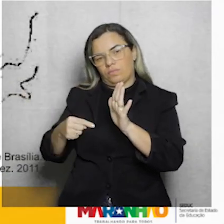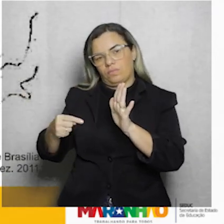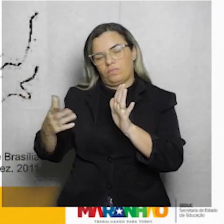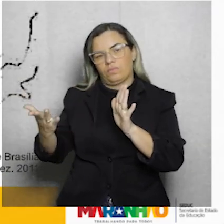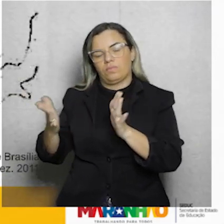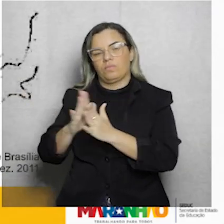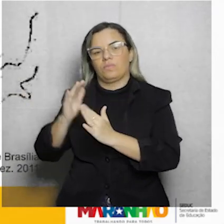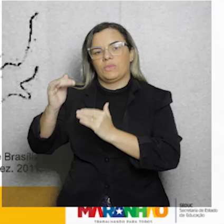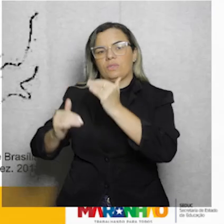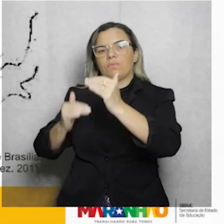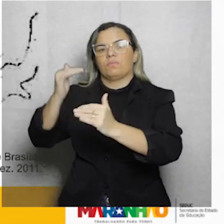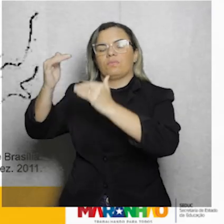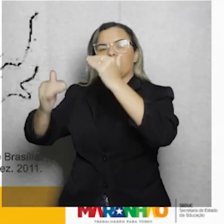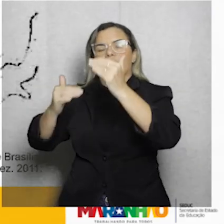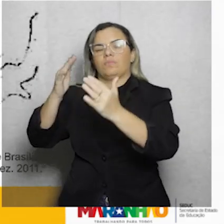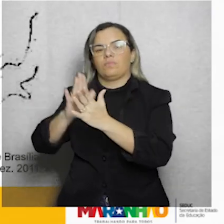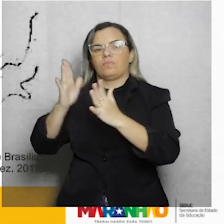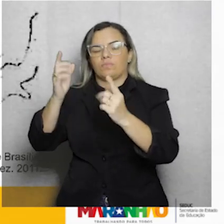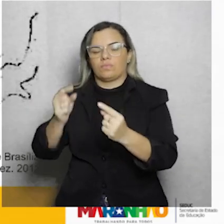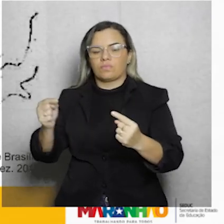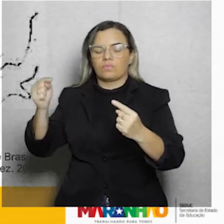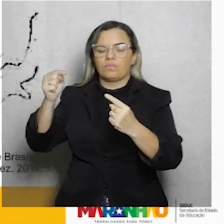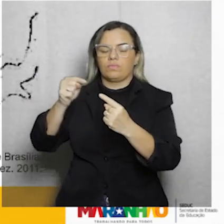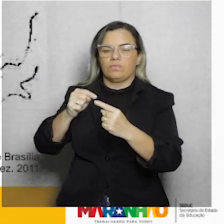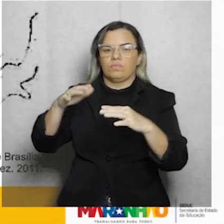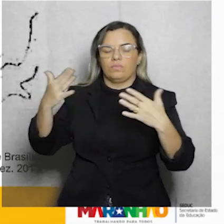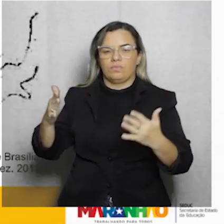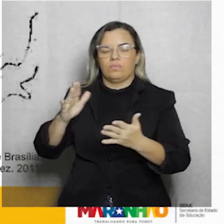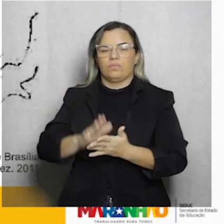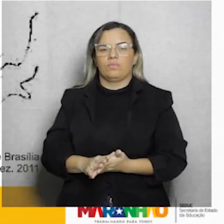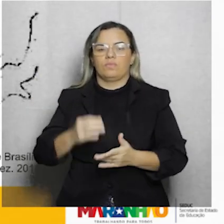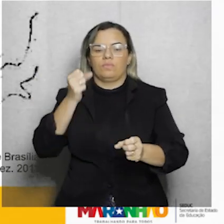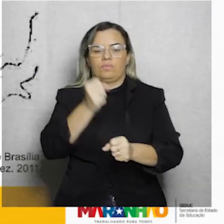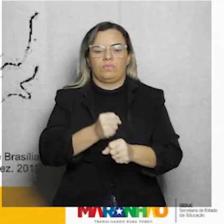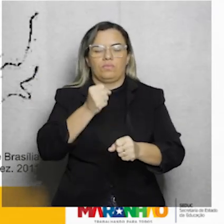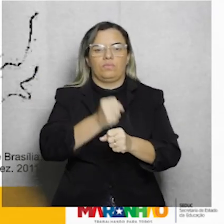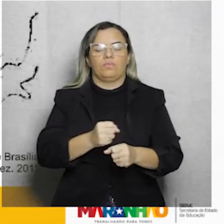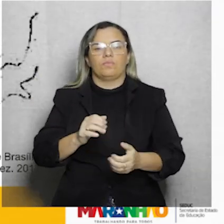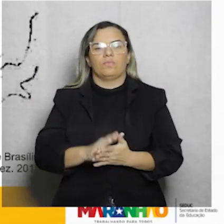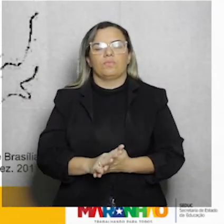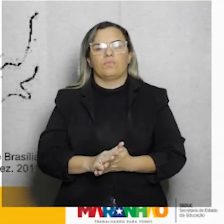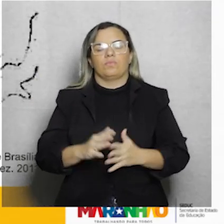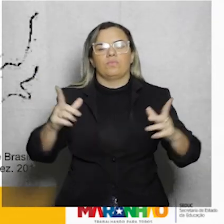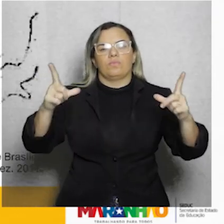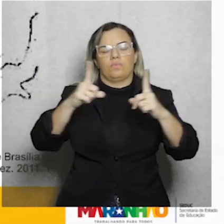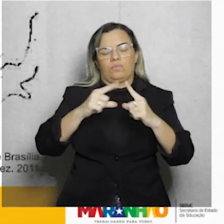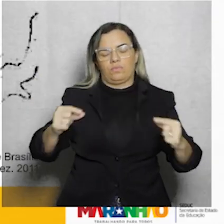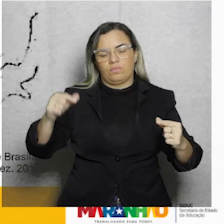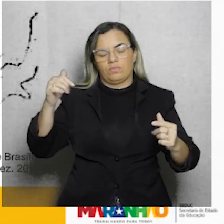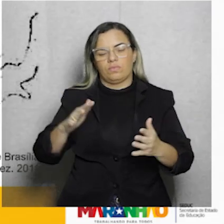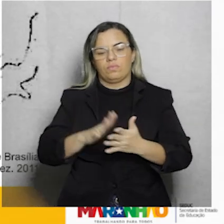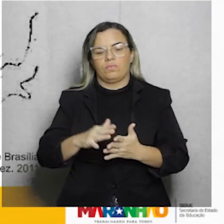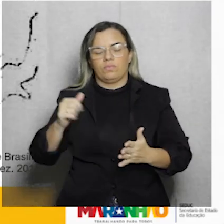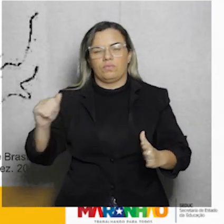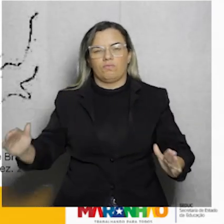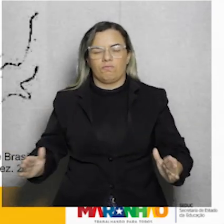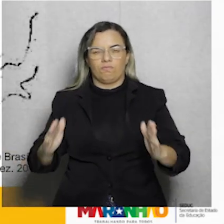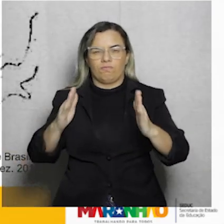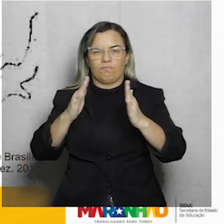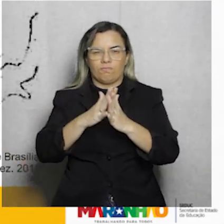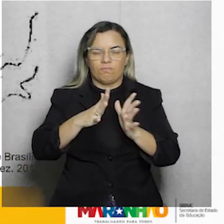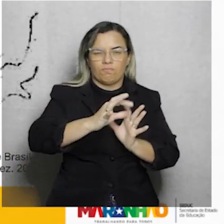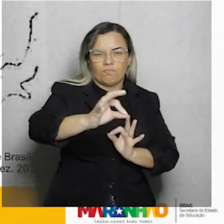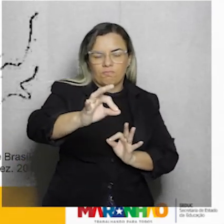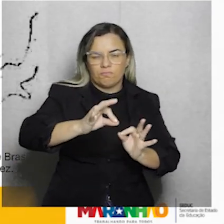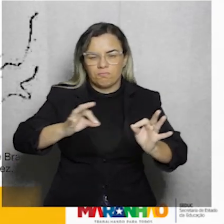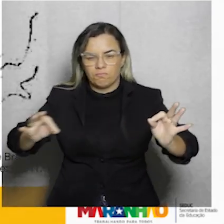desenvolvimentismo, a metassíntese foi a construção de Brasília. Que se teve uma arquitetura arrojada,